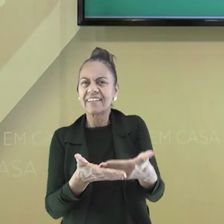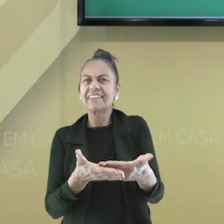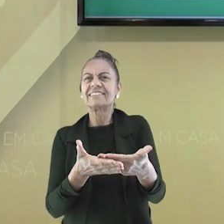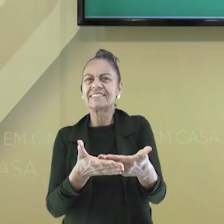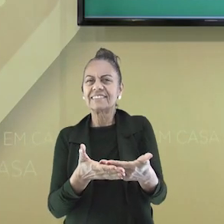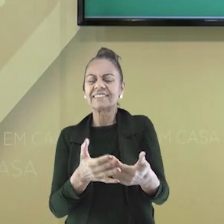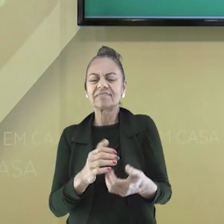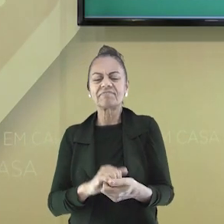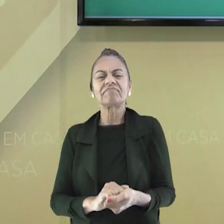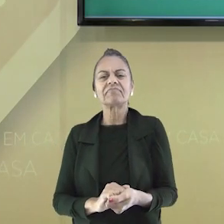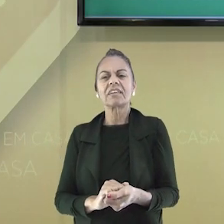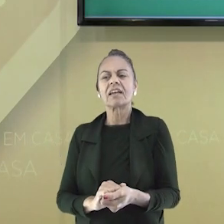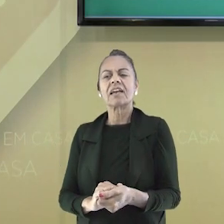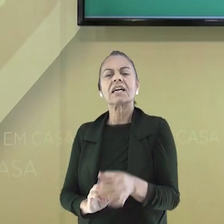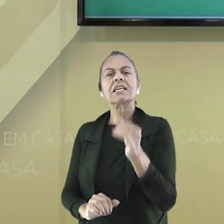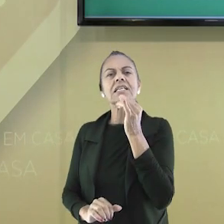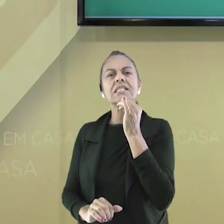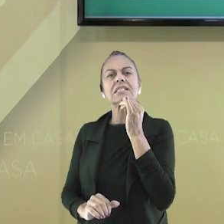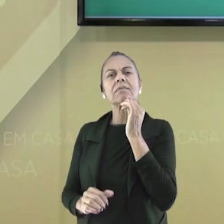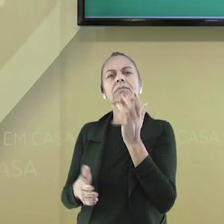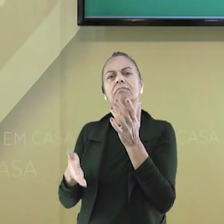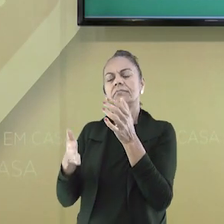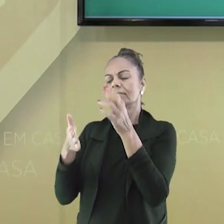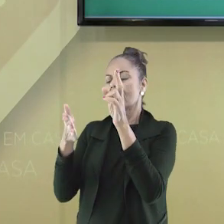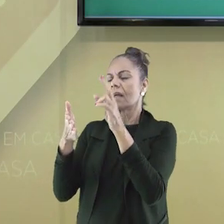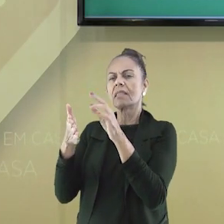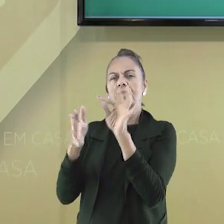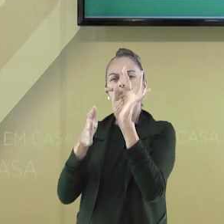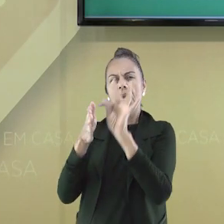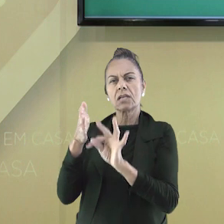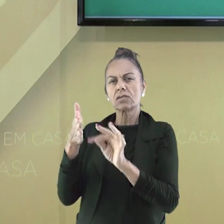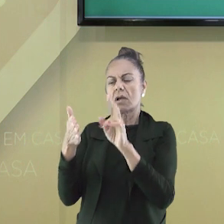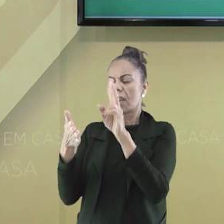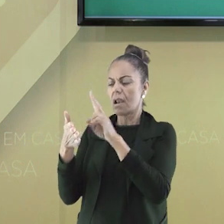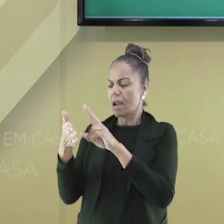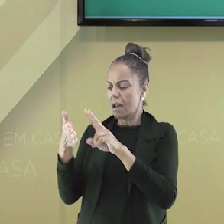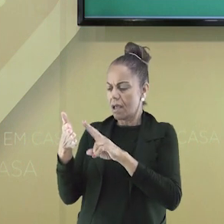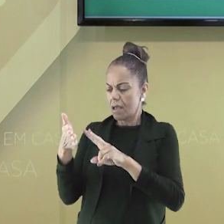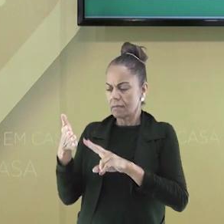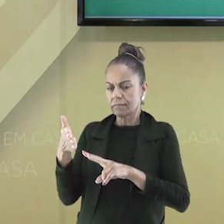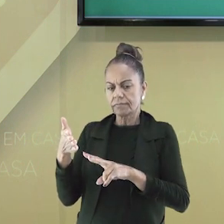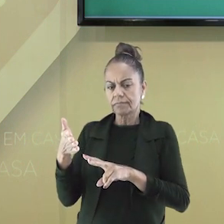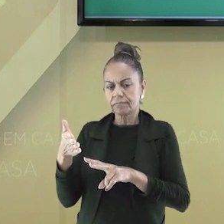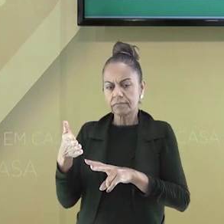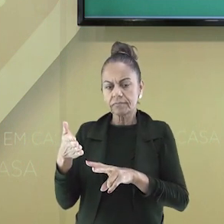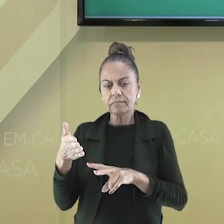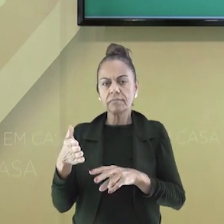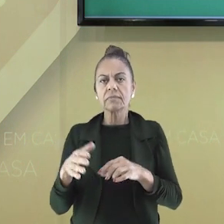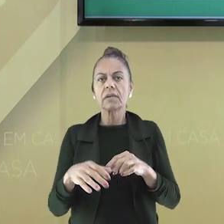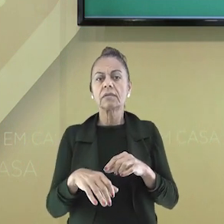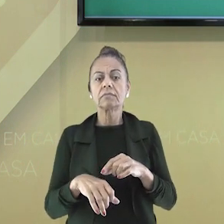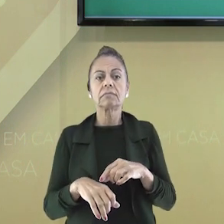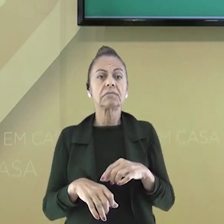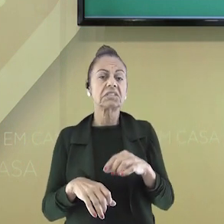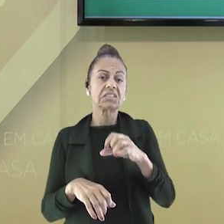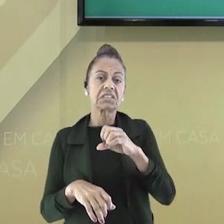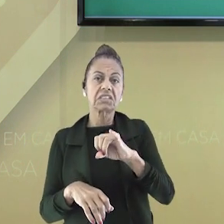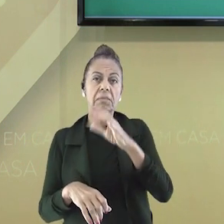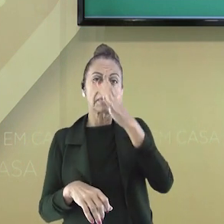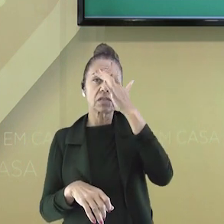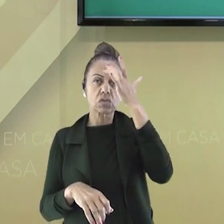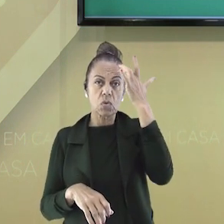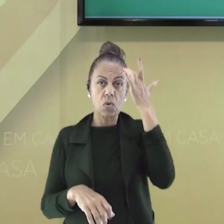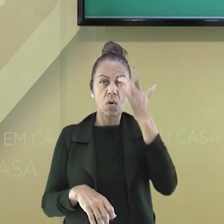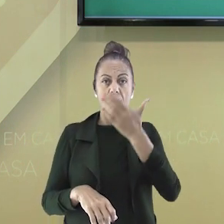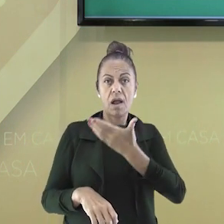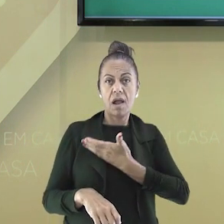Por exemplo, quando estamos fazendo uma leitura de um determinado texto em outro momento, levando o mesmo texto para